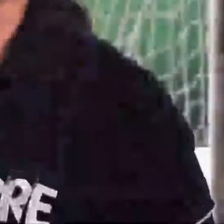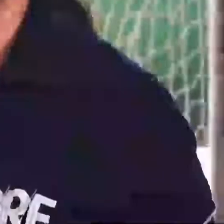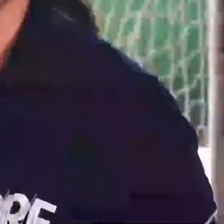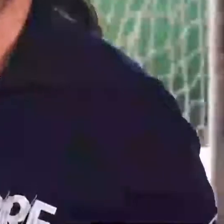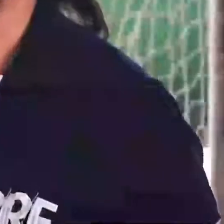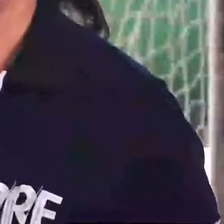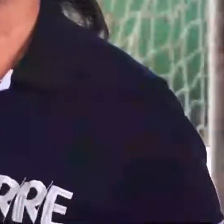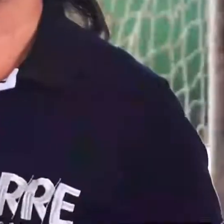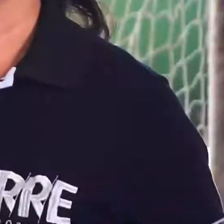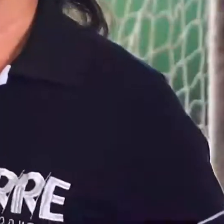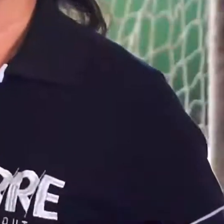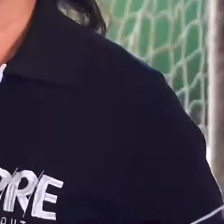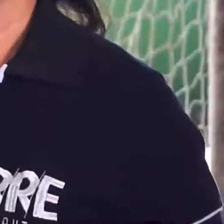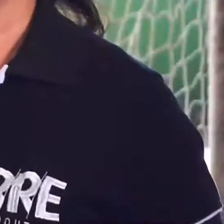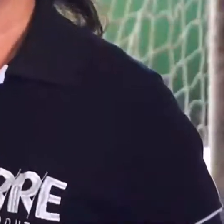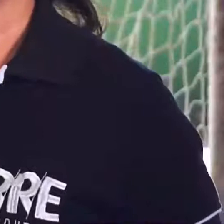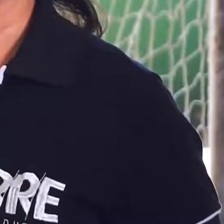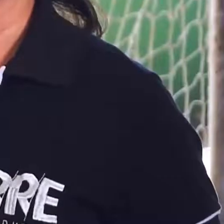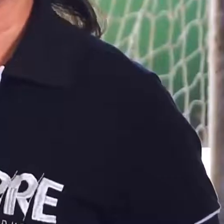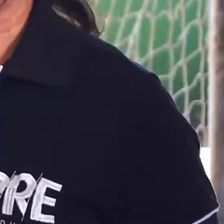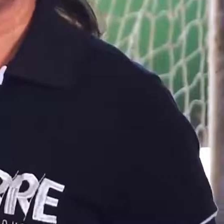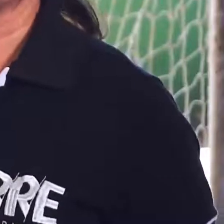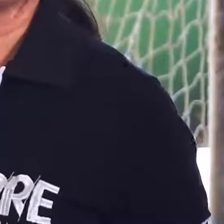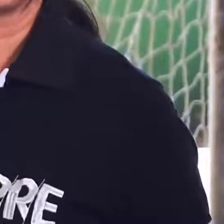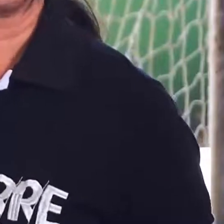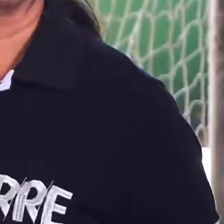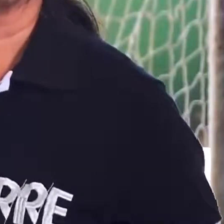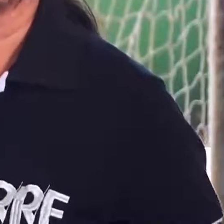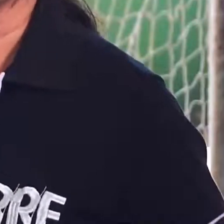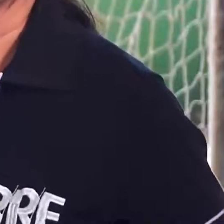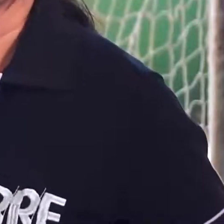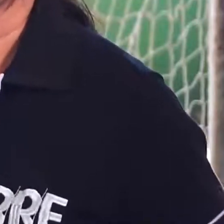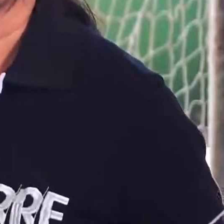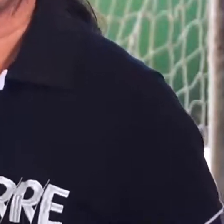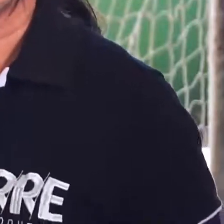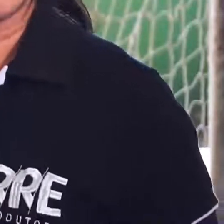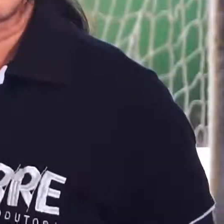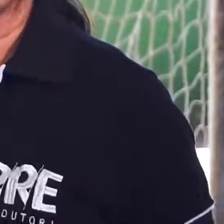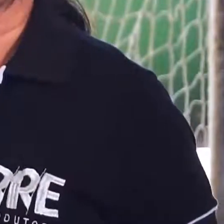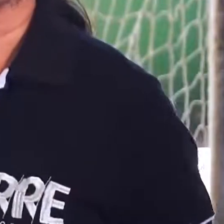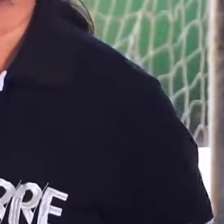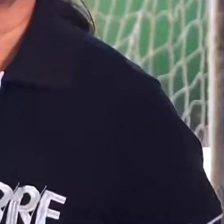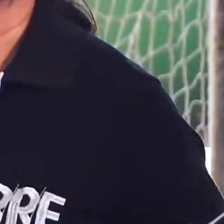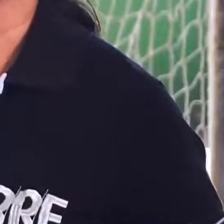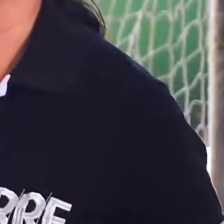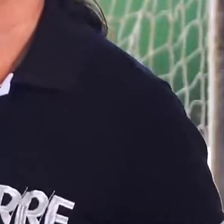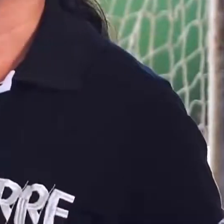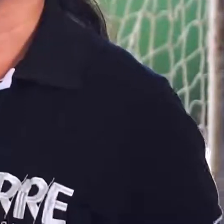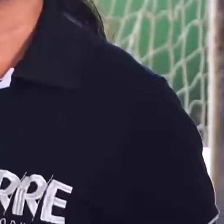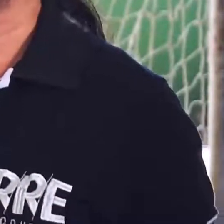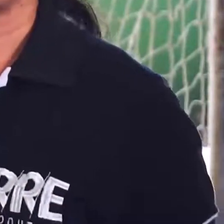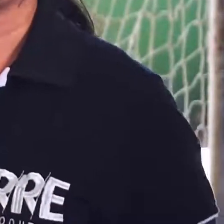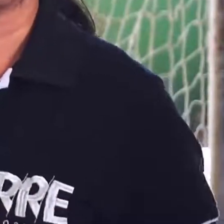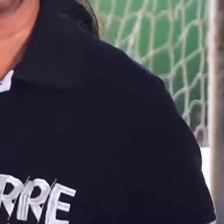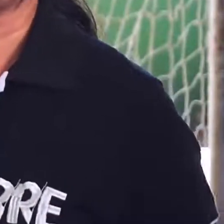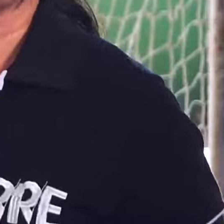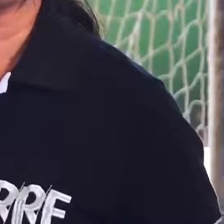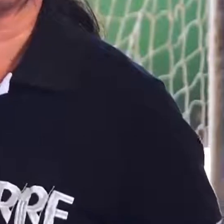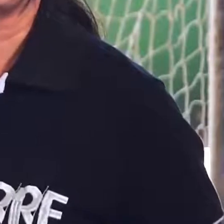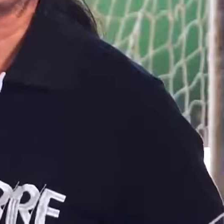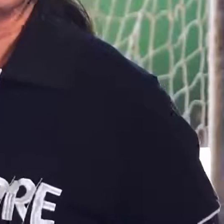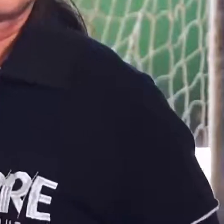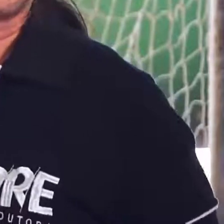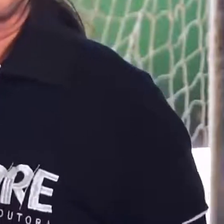Com o avançar da idade devido ao sedentarismo, perdemos a capacidade motora e com ela a dificuldade de uma vida saudável,